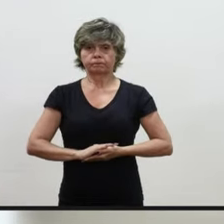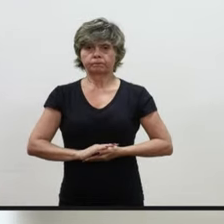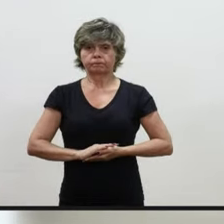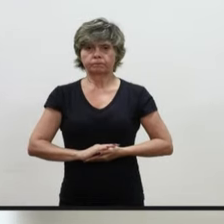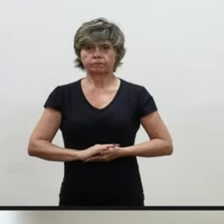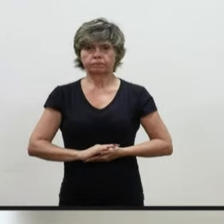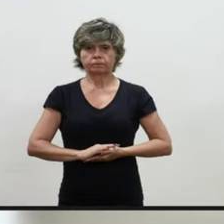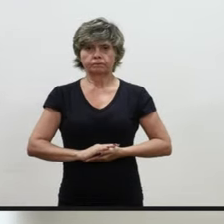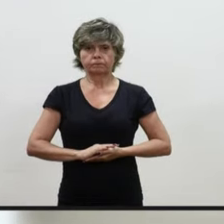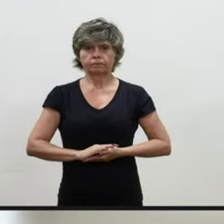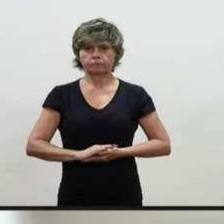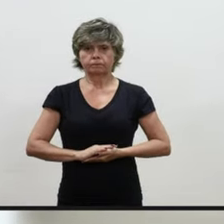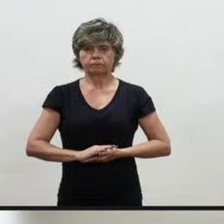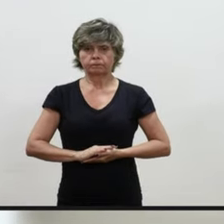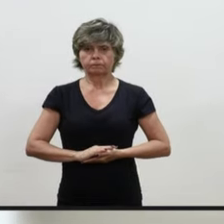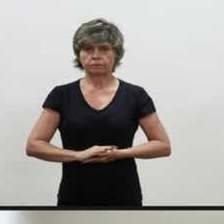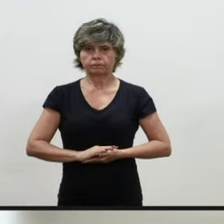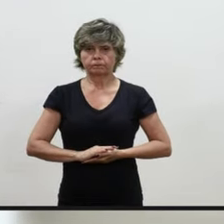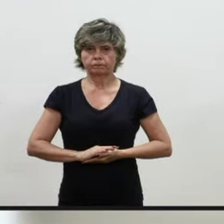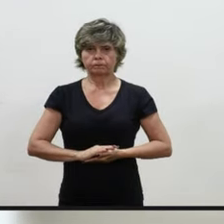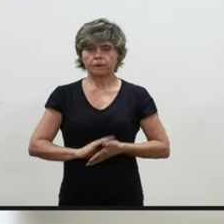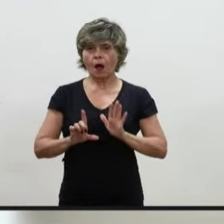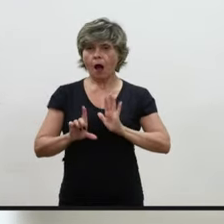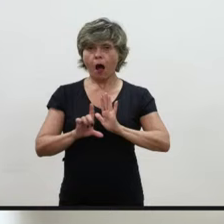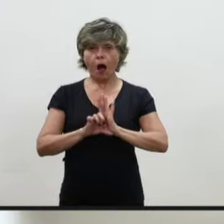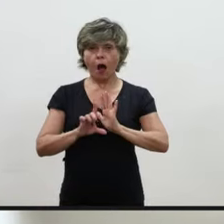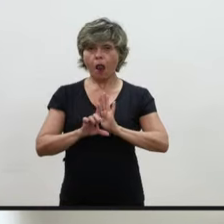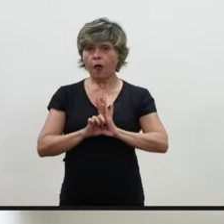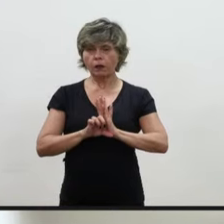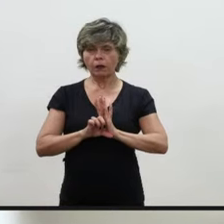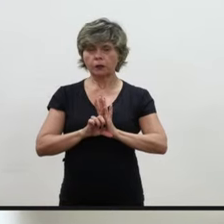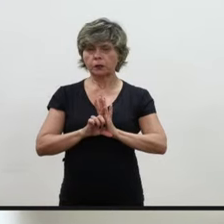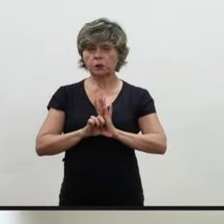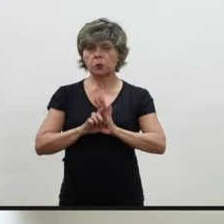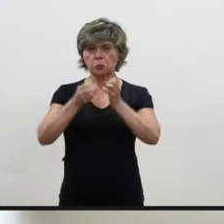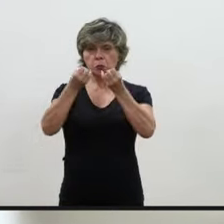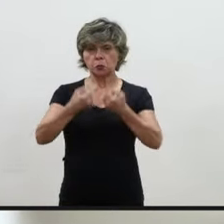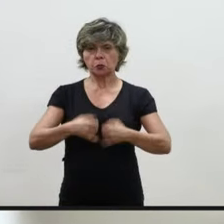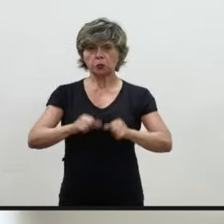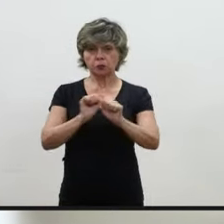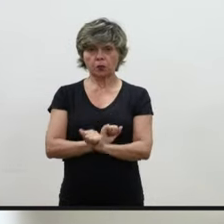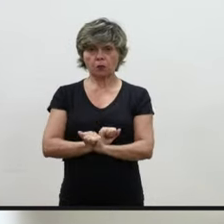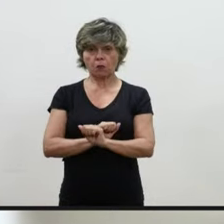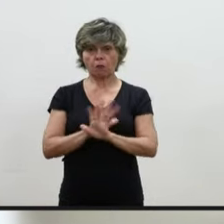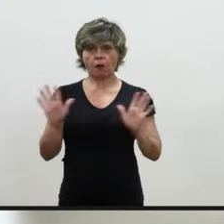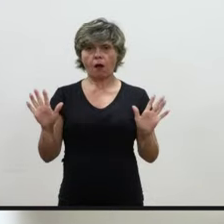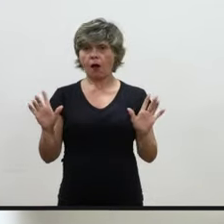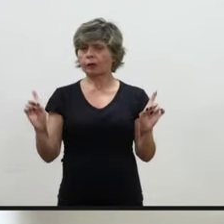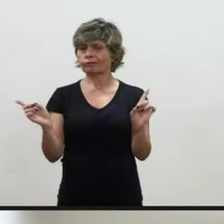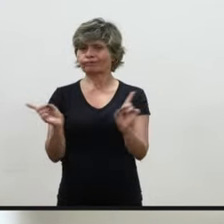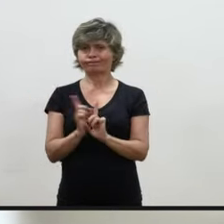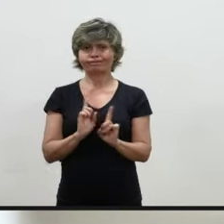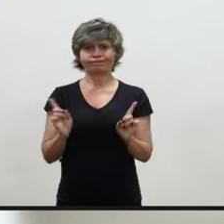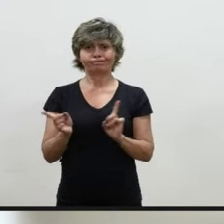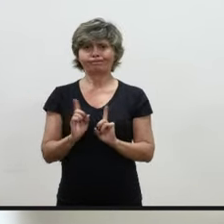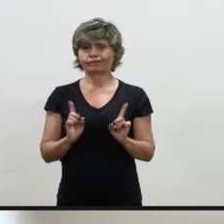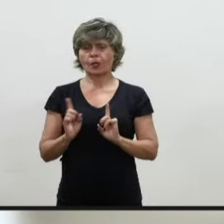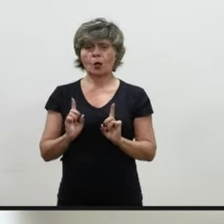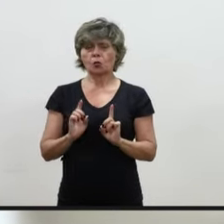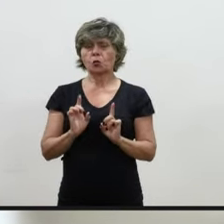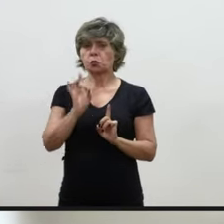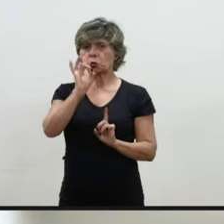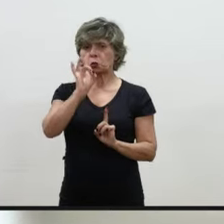mas a lei não trouxe isso no seu texto. Ela simplesmente fixou o